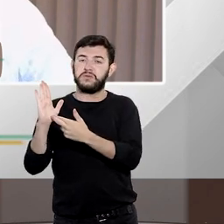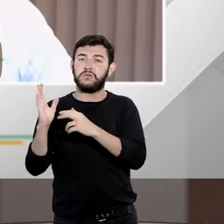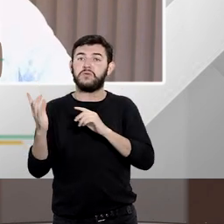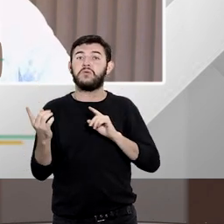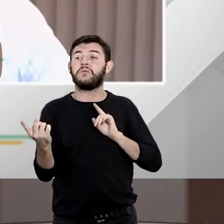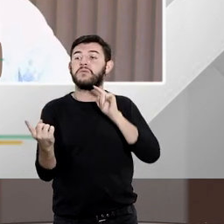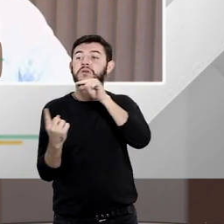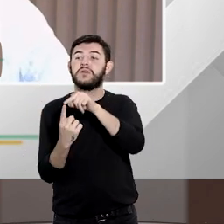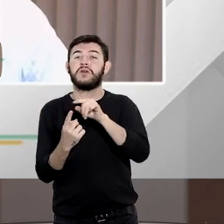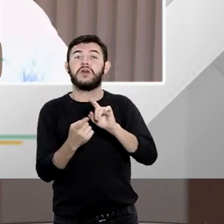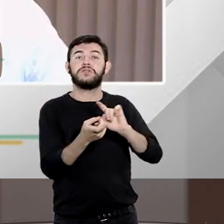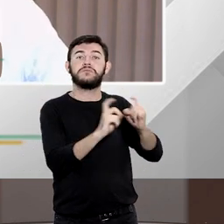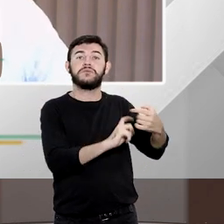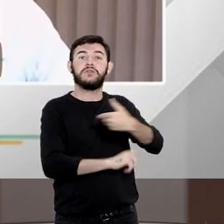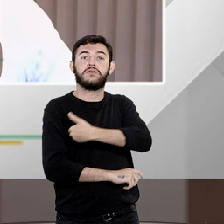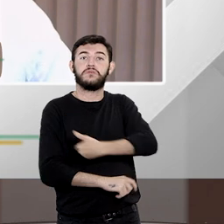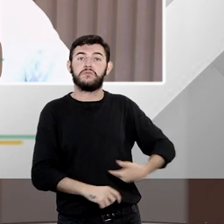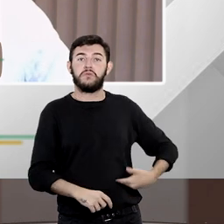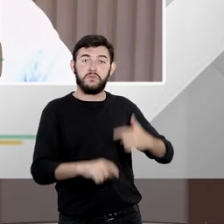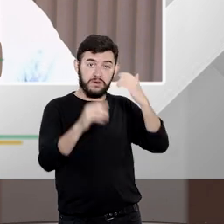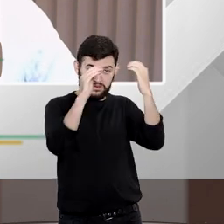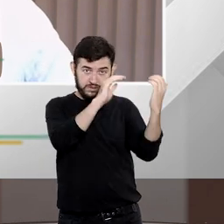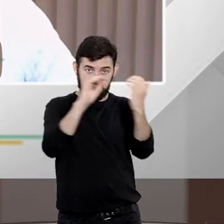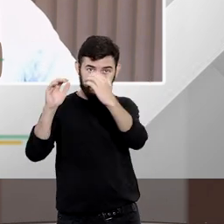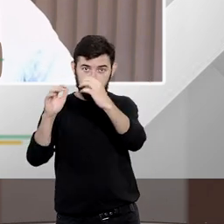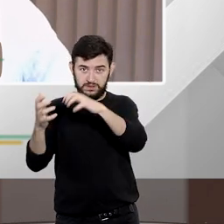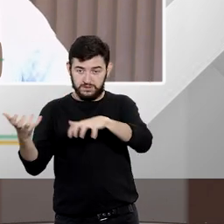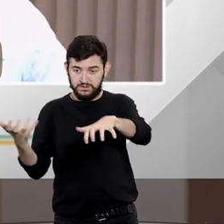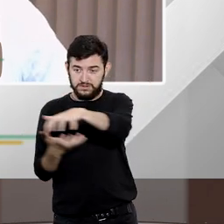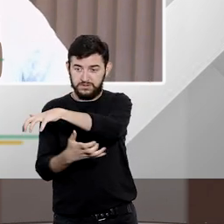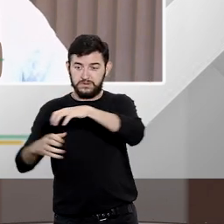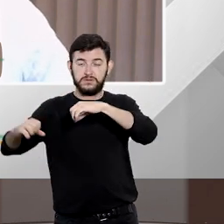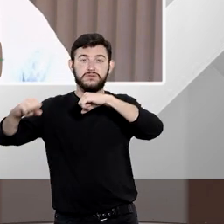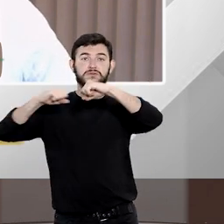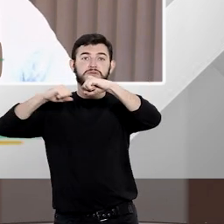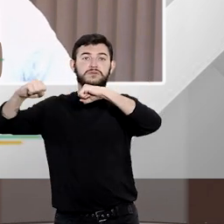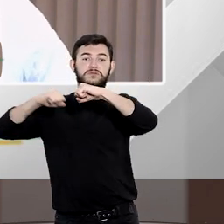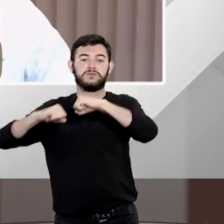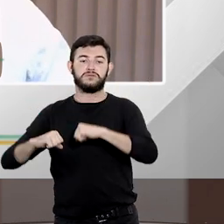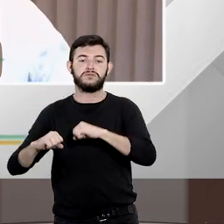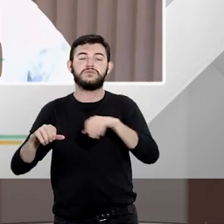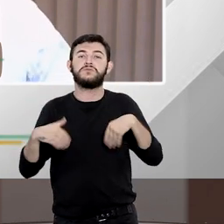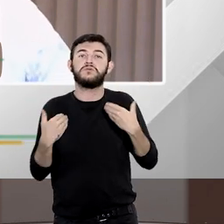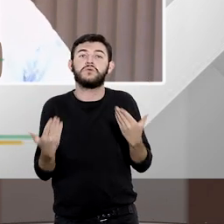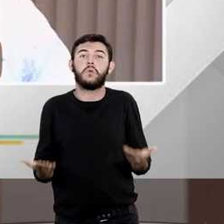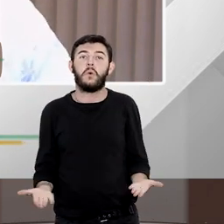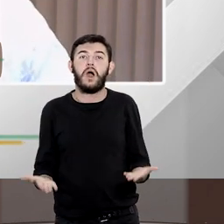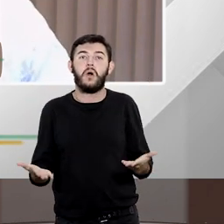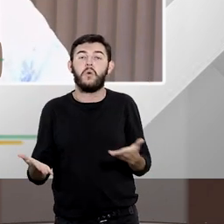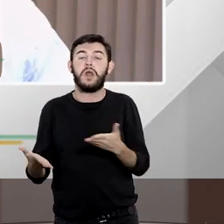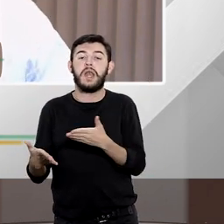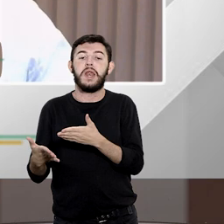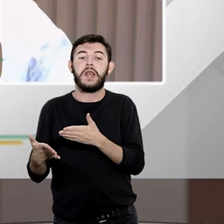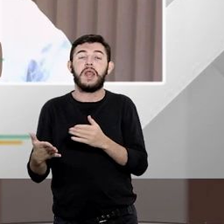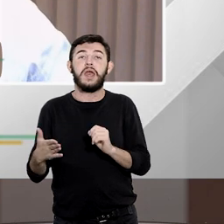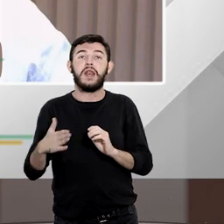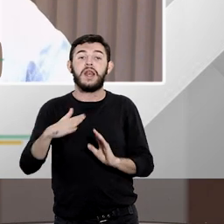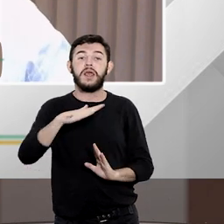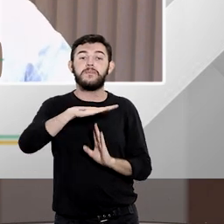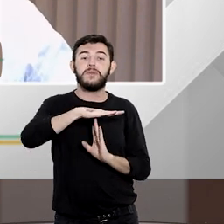pela administração pública quais são os limites por exemplo de servidores que devem continuar